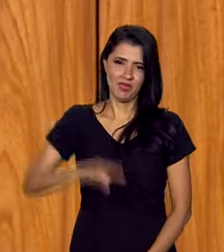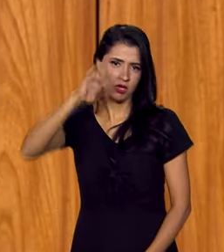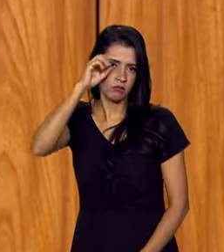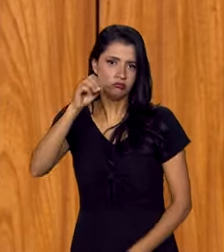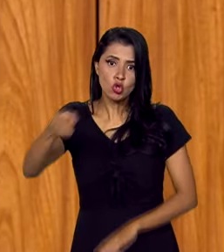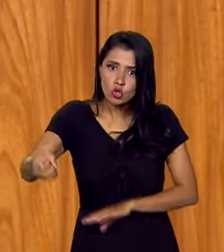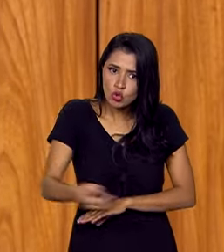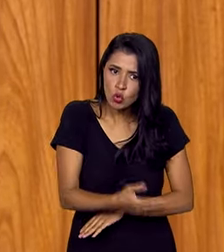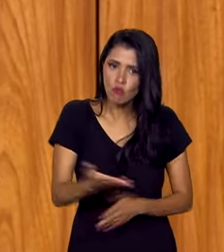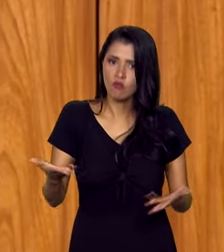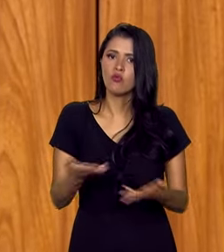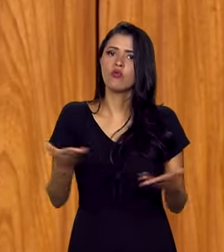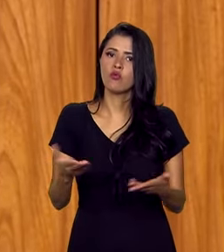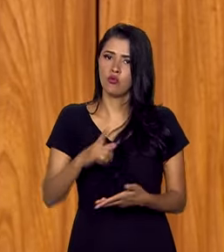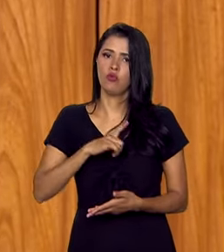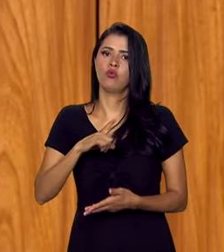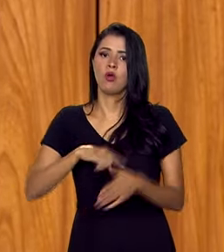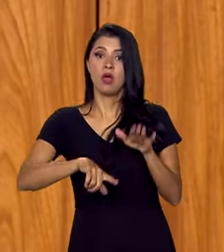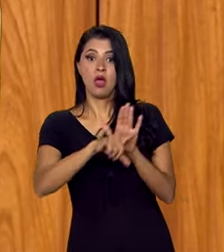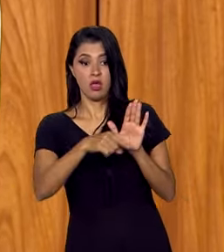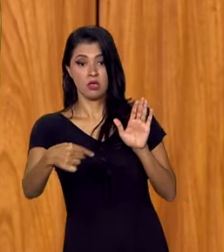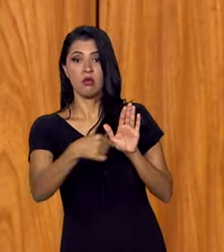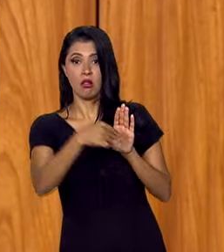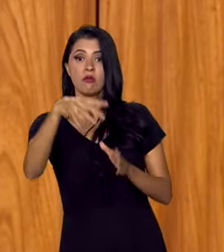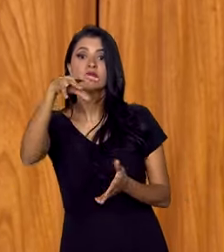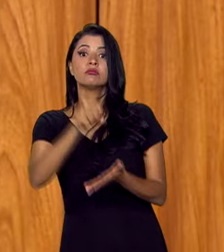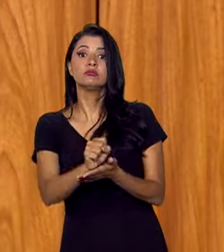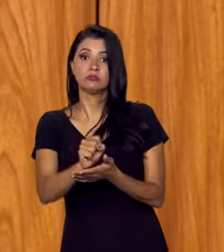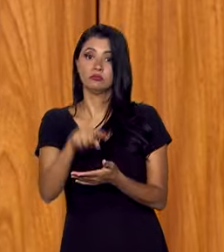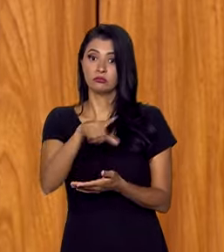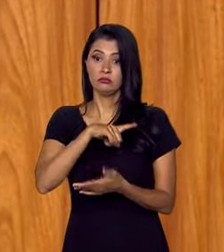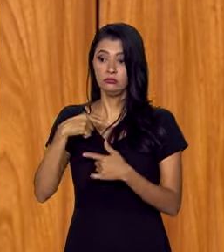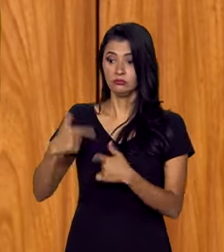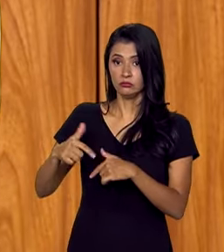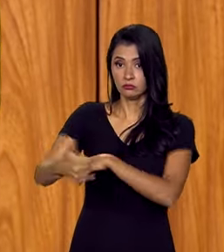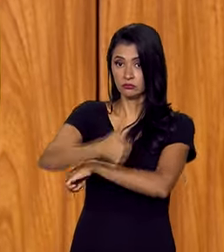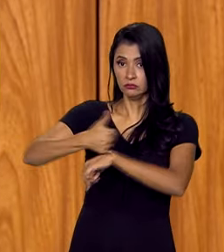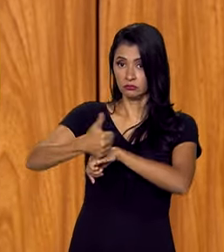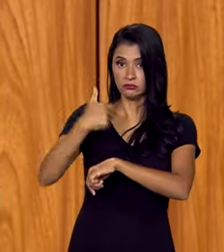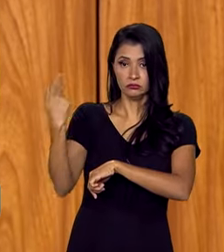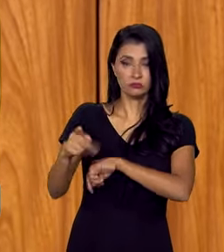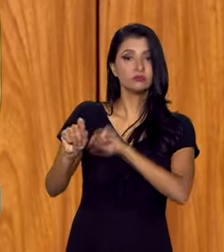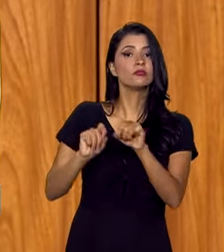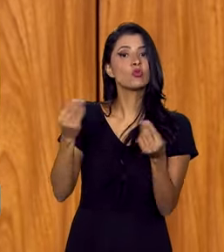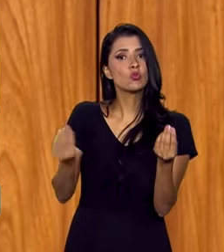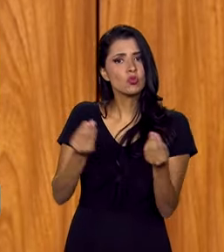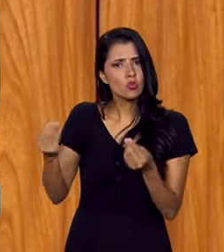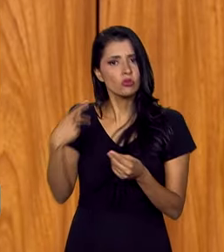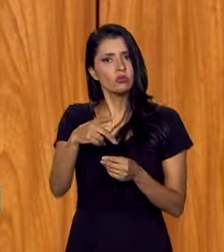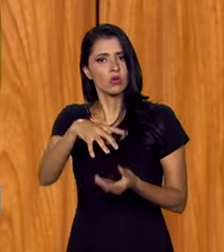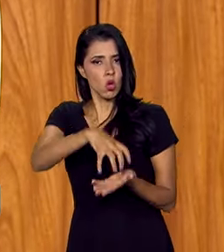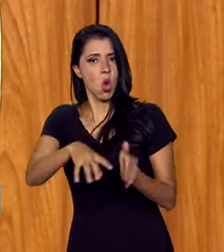inovadora, a presente lei estabelece que o registro para exercício da profissão de sanitarista se dará para um órgão